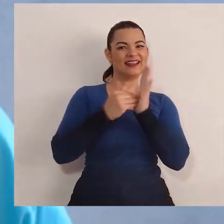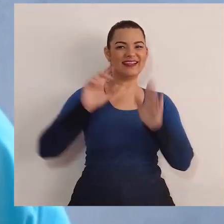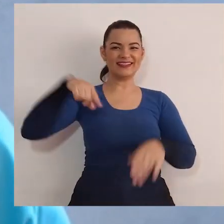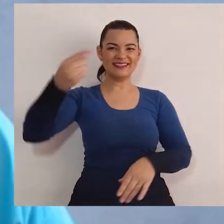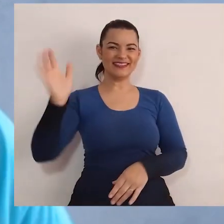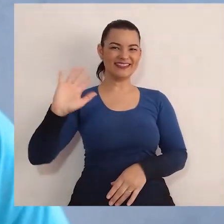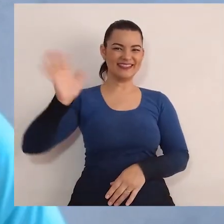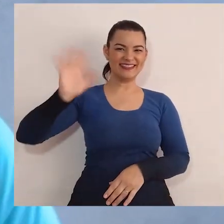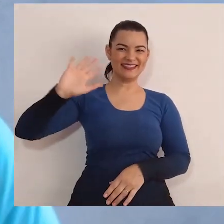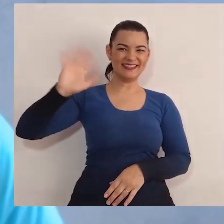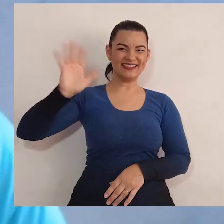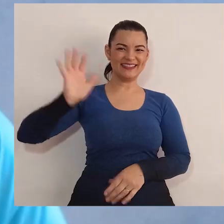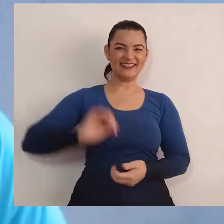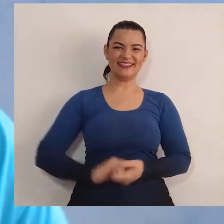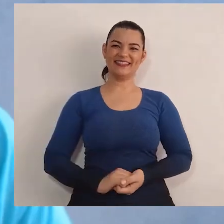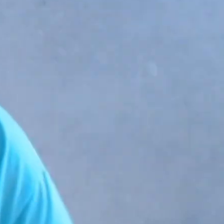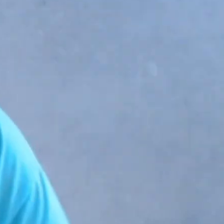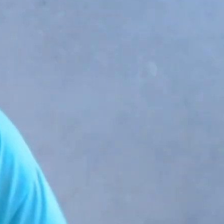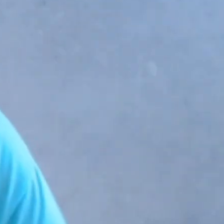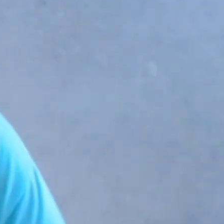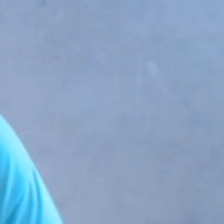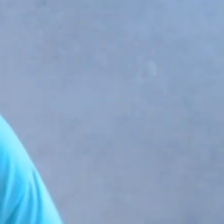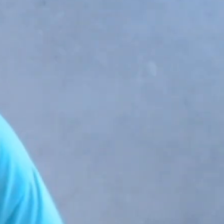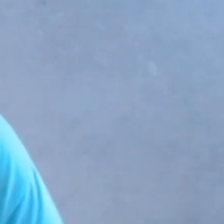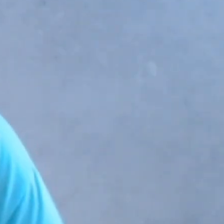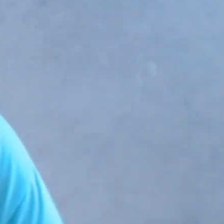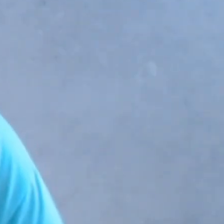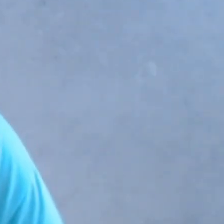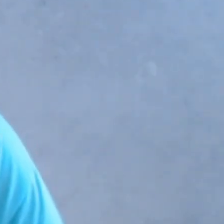por aqui. Até o próximo encontro. Tchau, tchau.